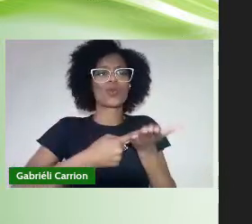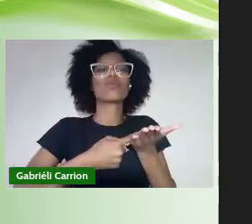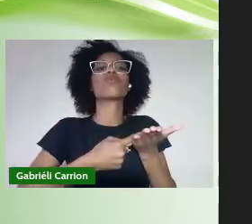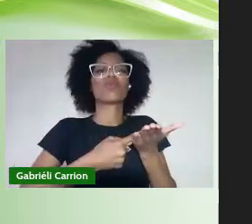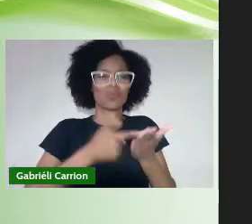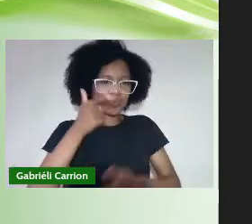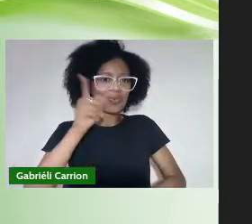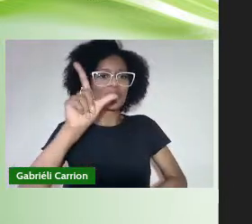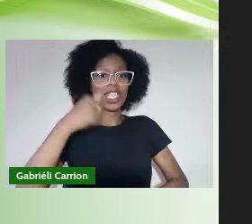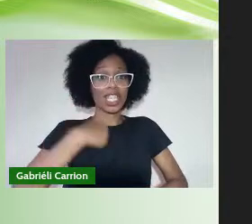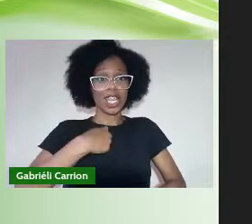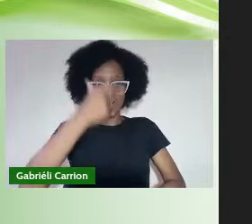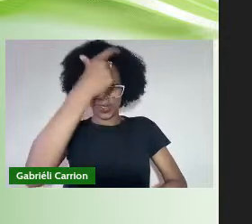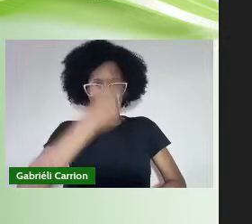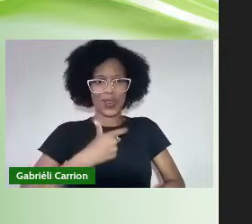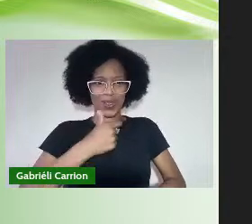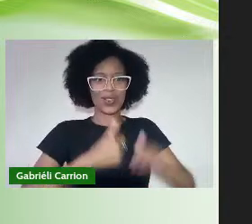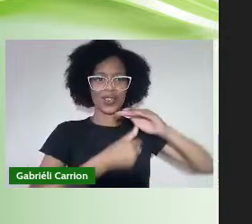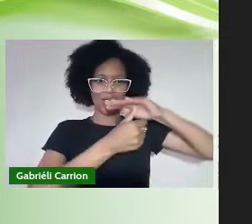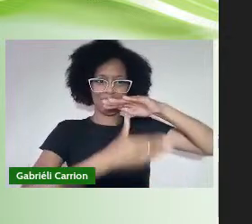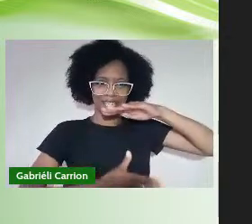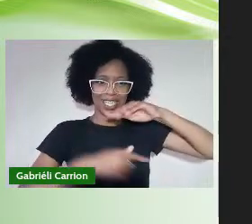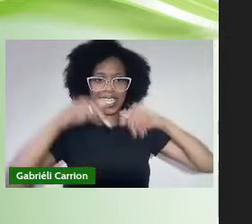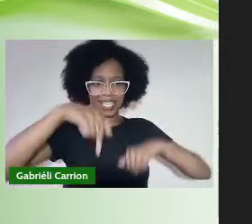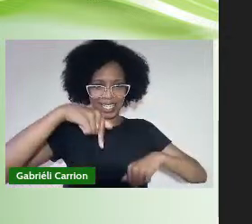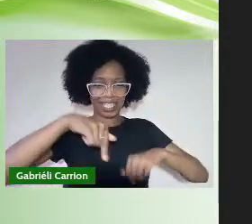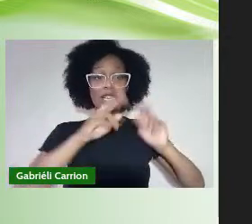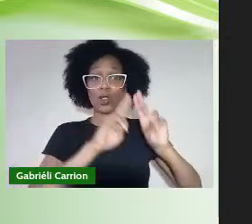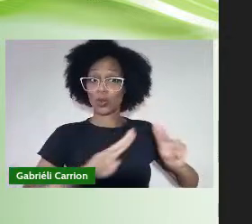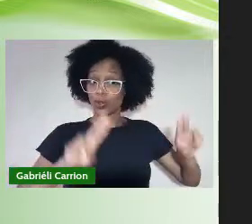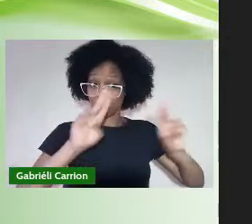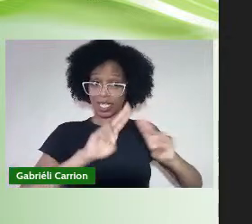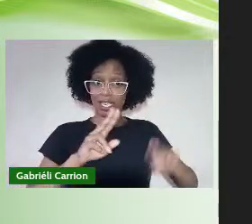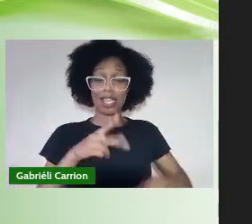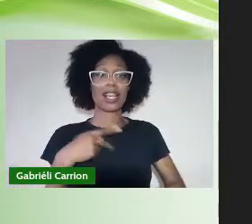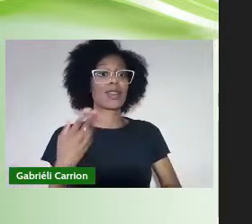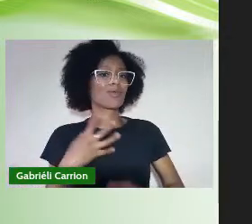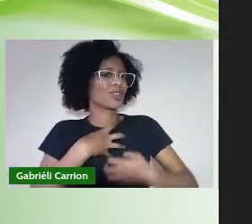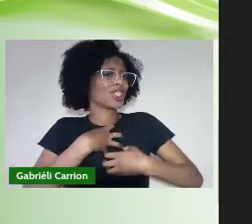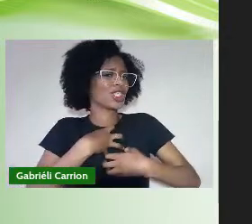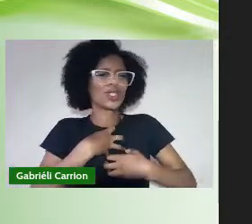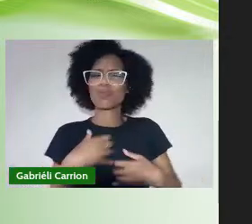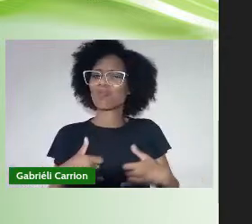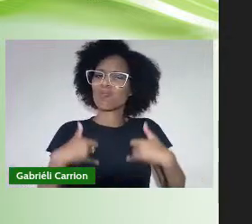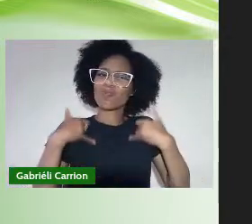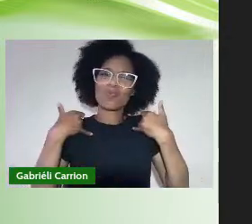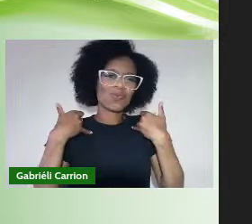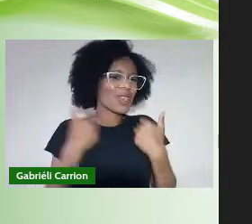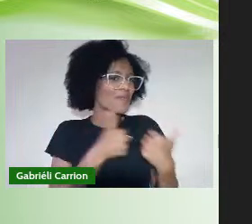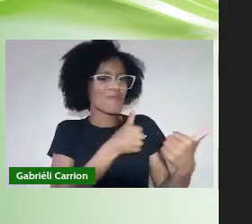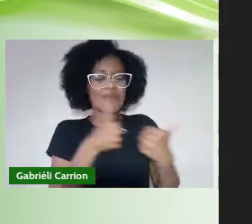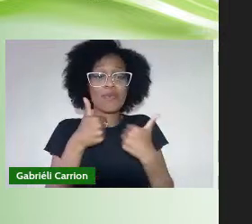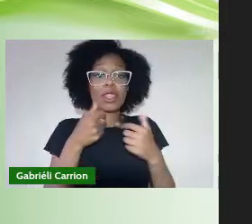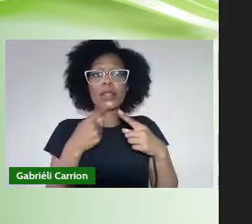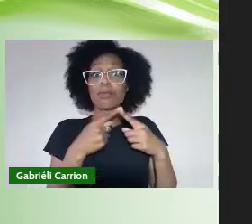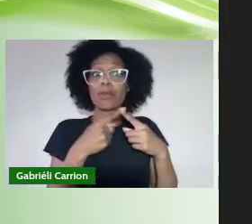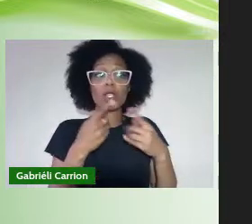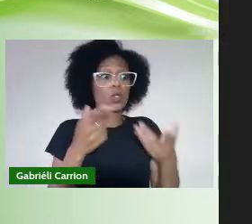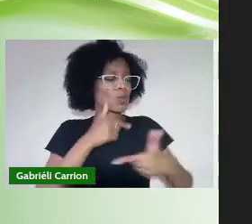Pró-reitora de graduação Desta universidade Sinto-me honrada E orgulhosa Pois temos Trabalhado